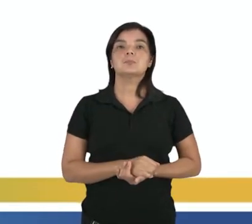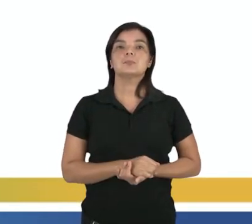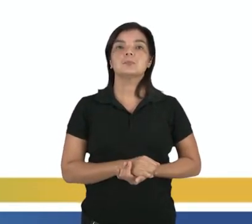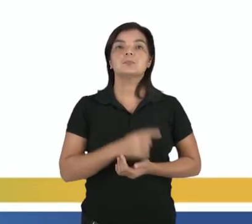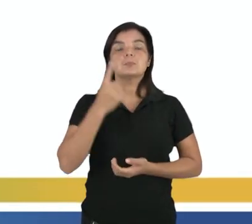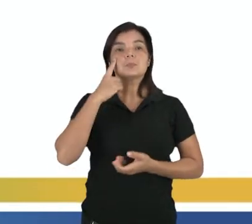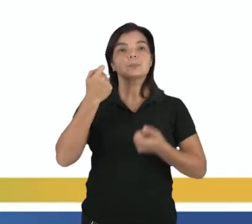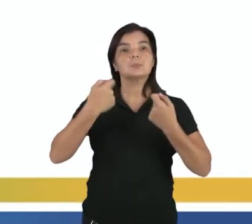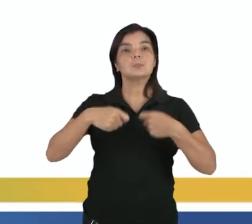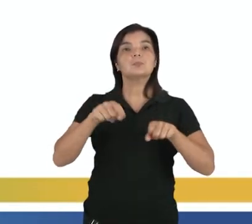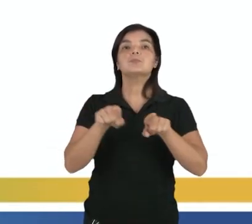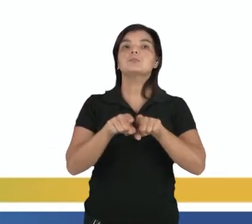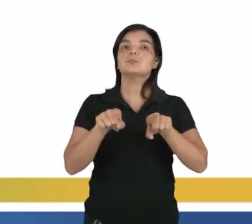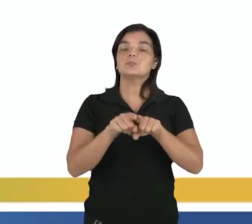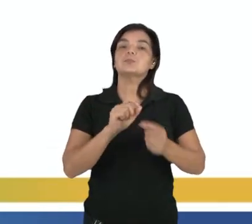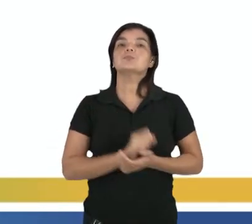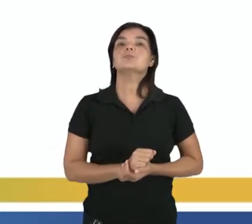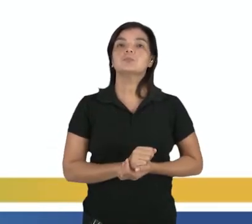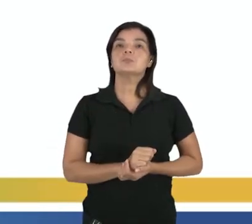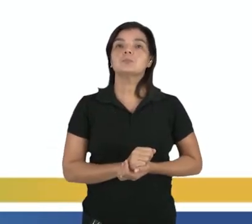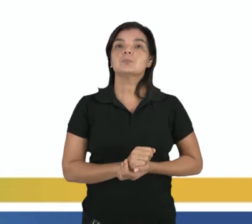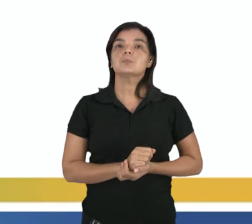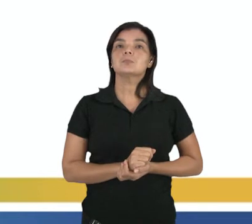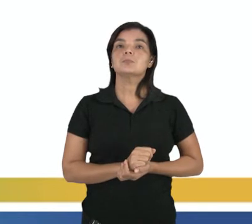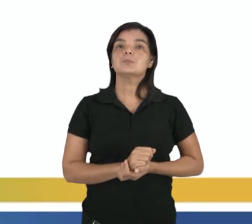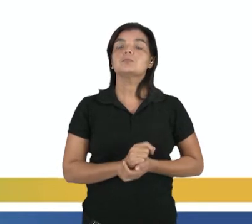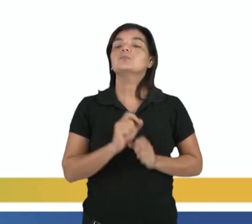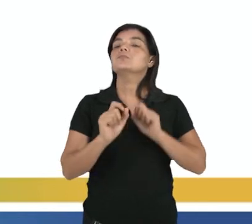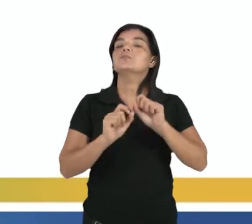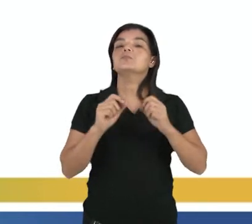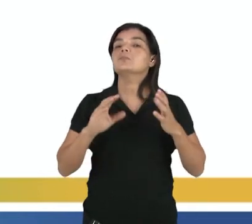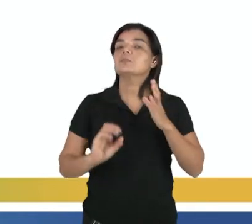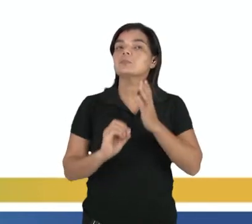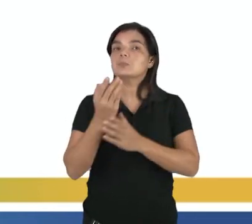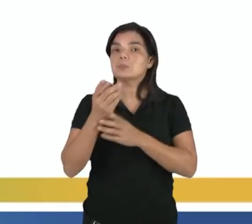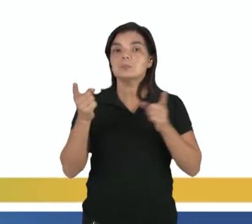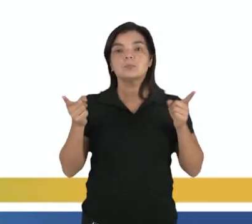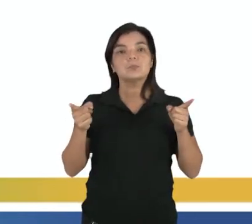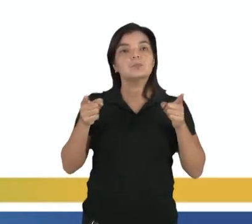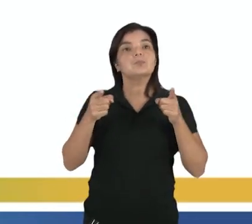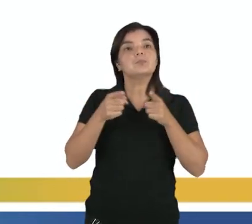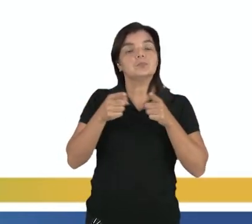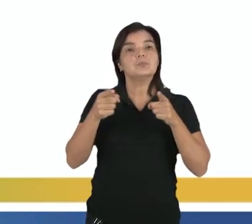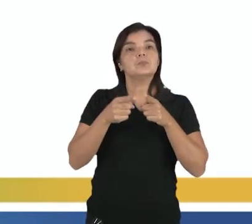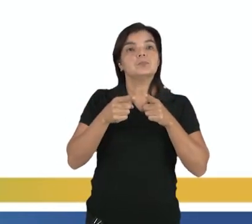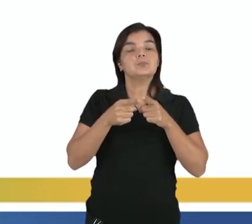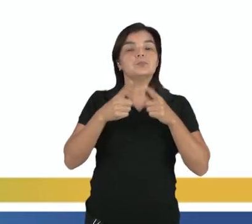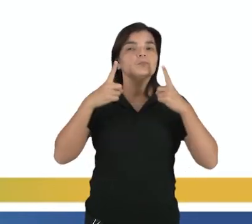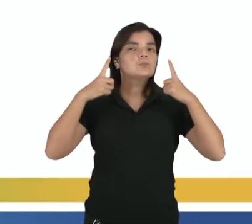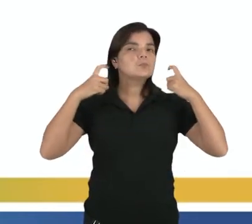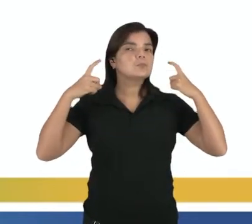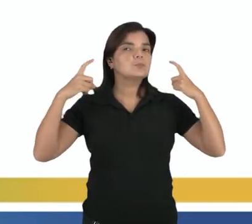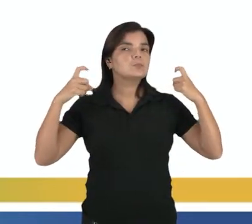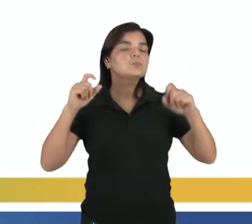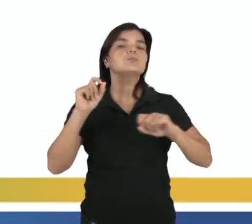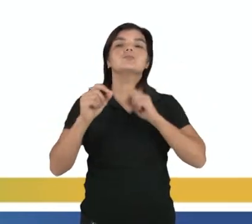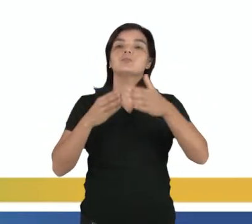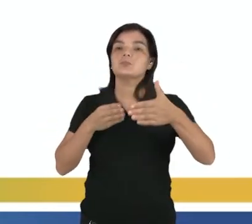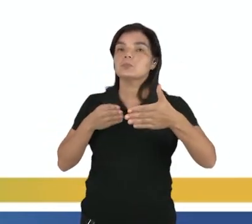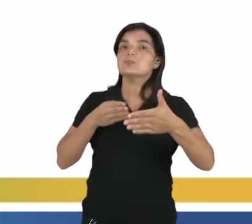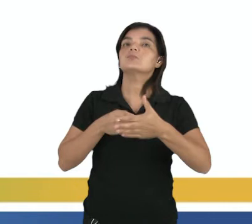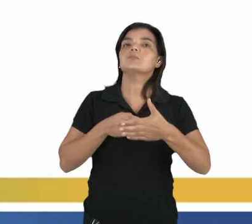a gente precisaria de um fenômeno que ocorresse o quê? Uma diminuição dos ruídos. Então, para isso, eu tenho que ter uma